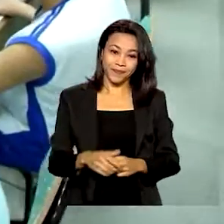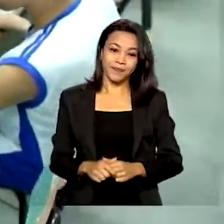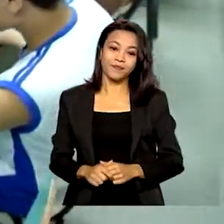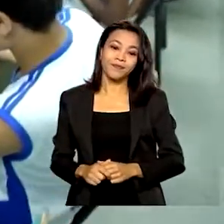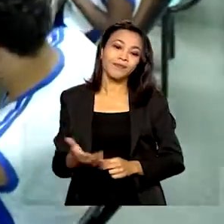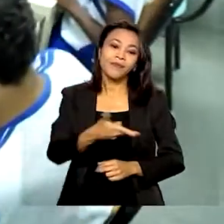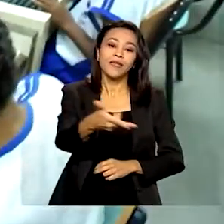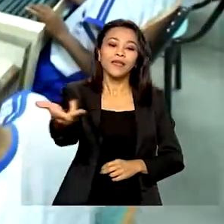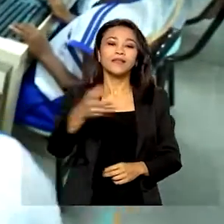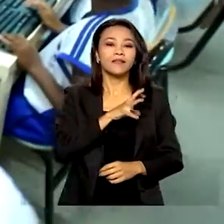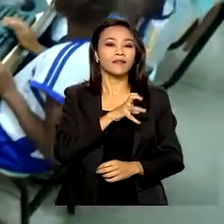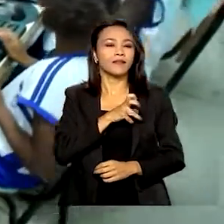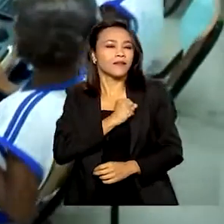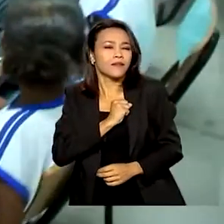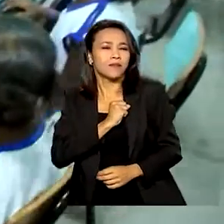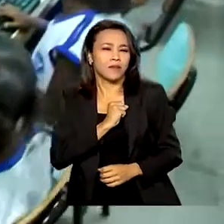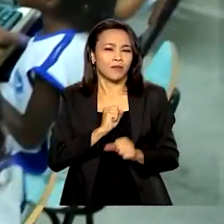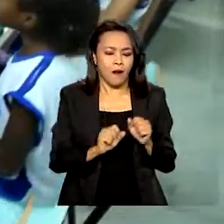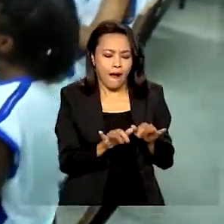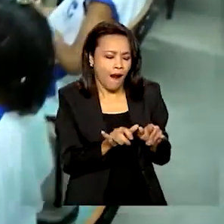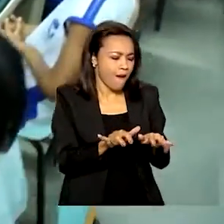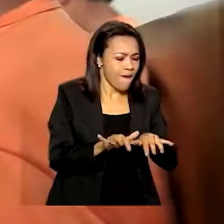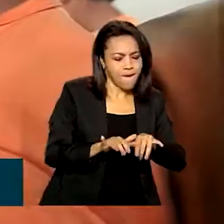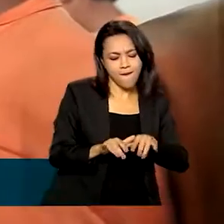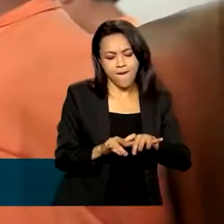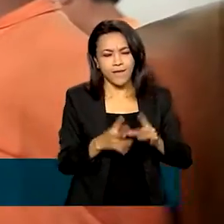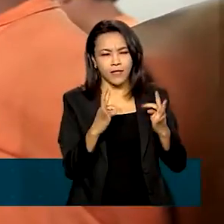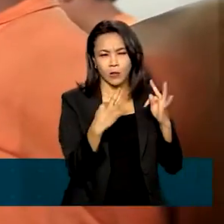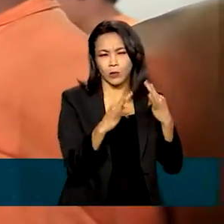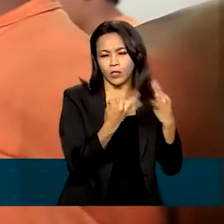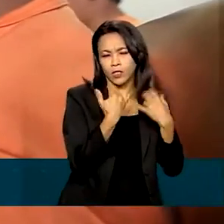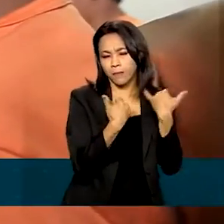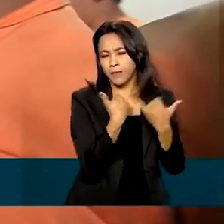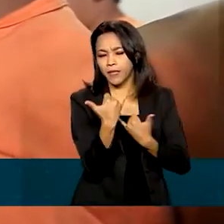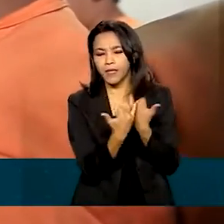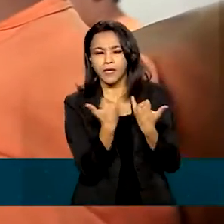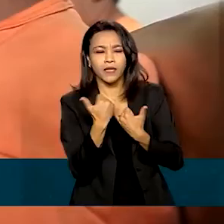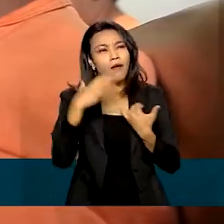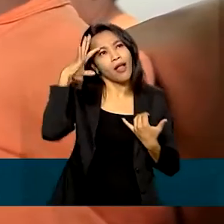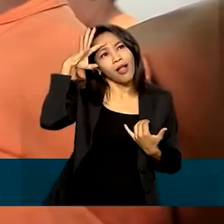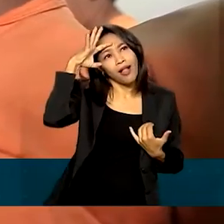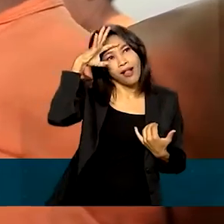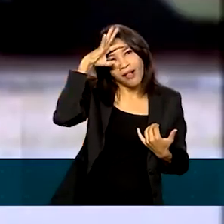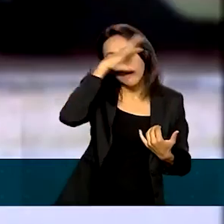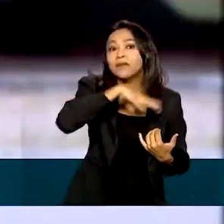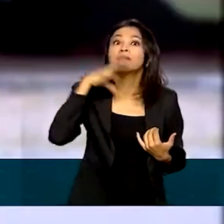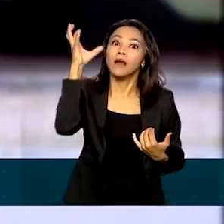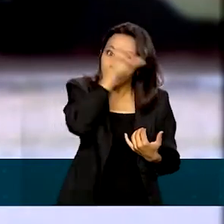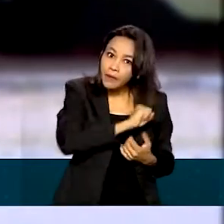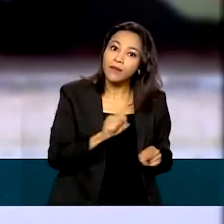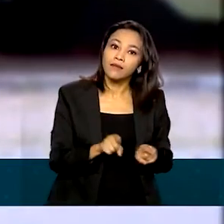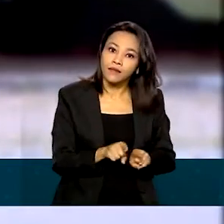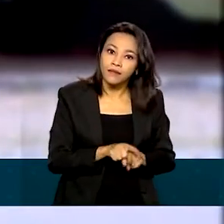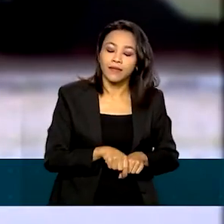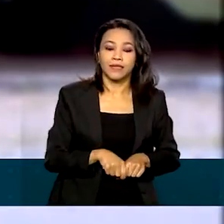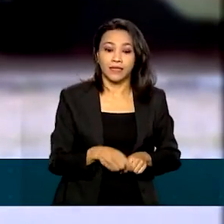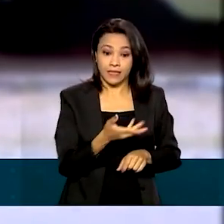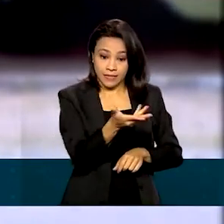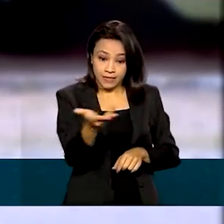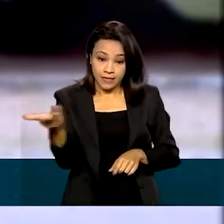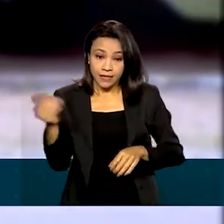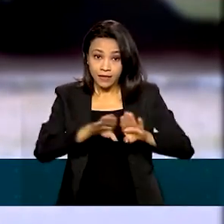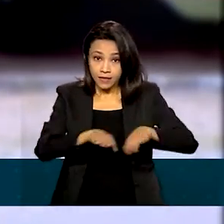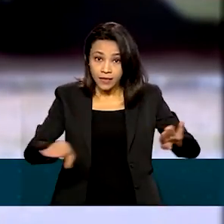Eles amam tecnologia, brincam, jogam, se distraem e aprendem. Agora, crianças e